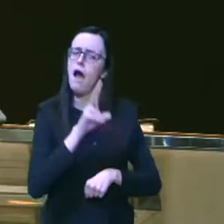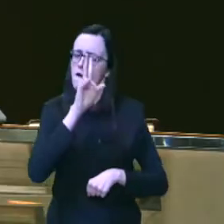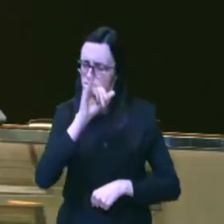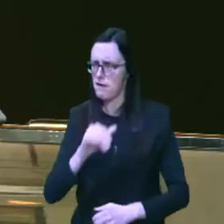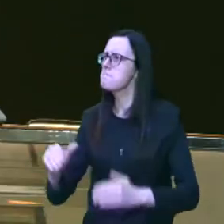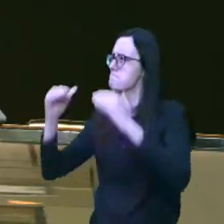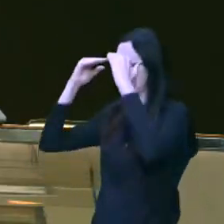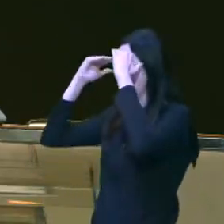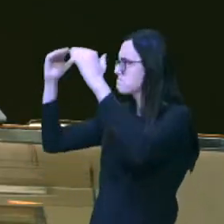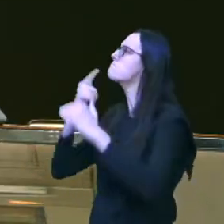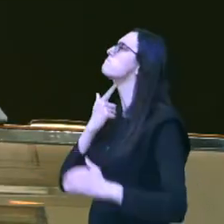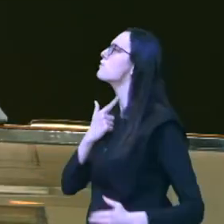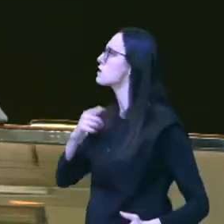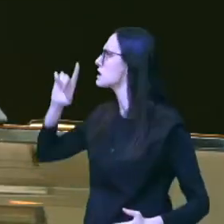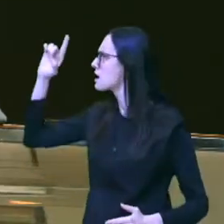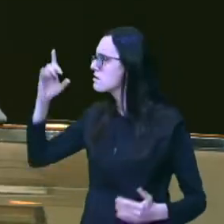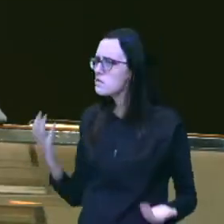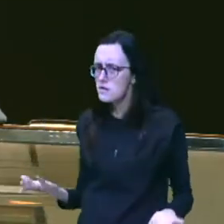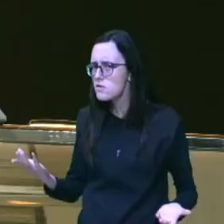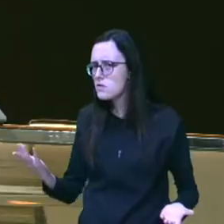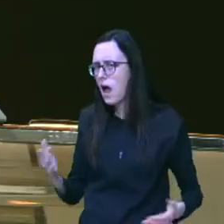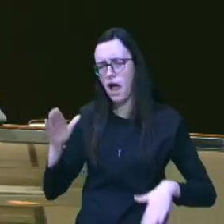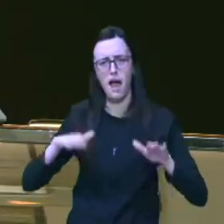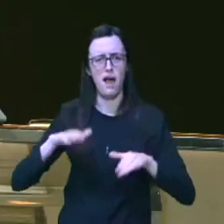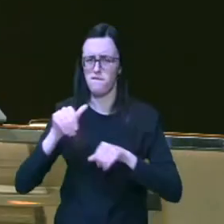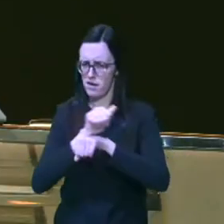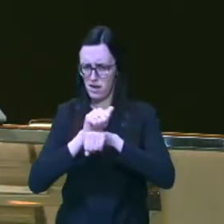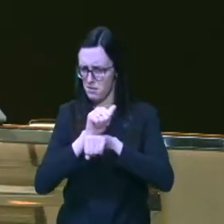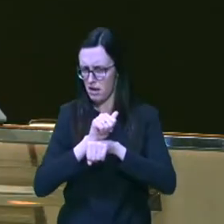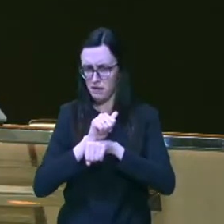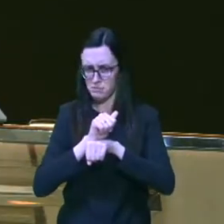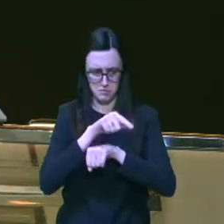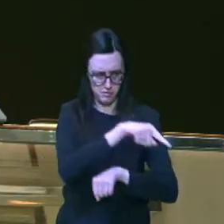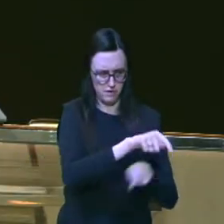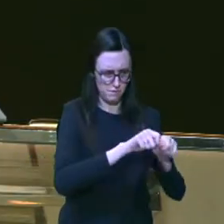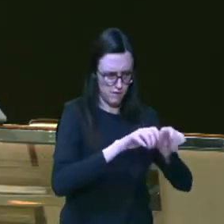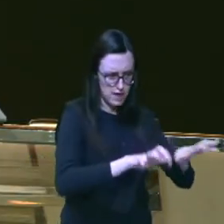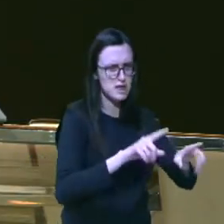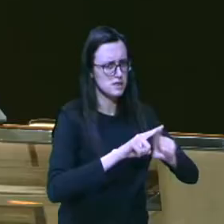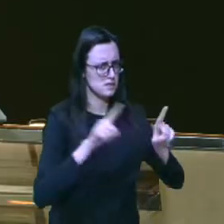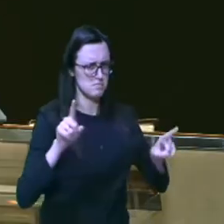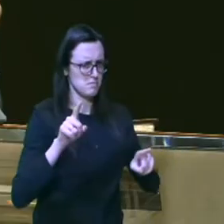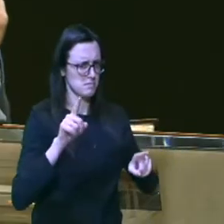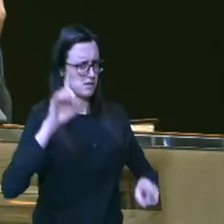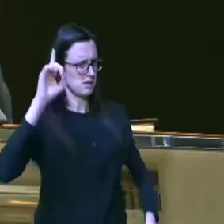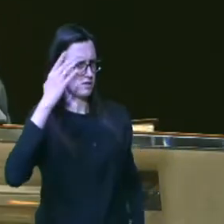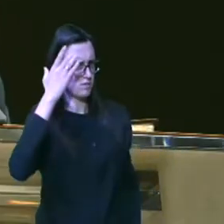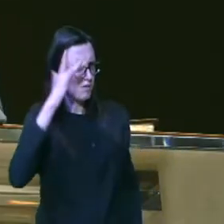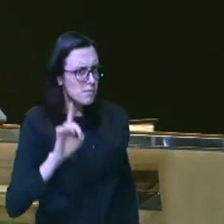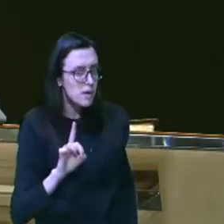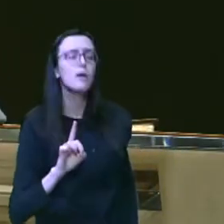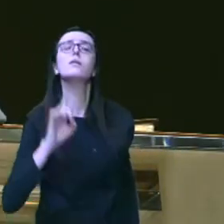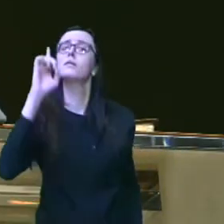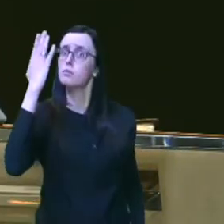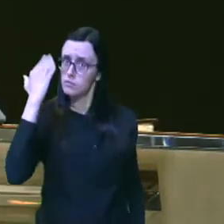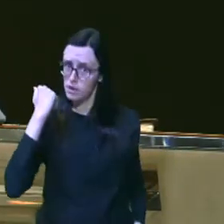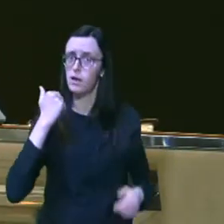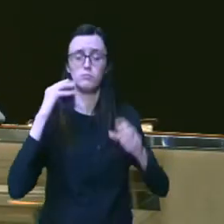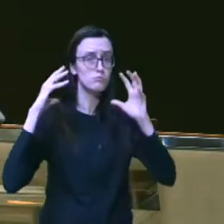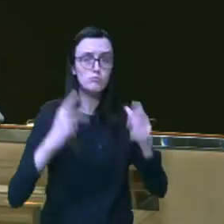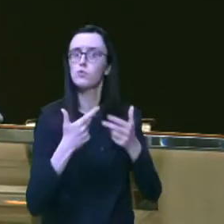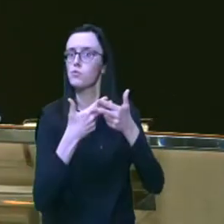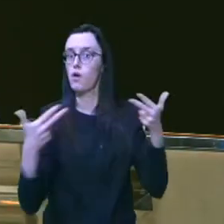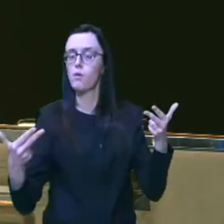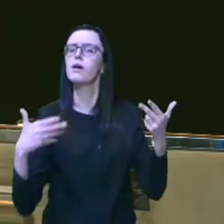a vontade do Senhor será que ele não sabia claro que sabia porque Deus sabe todas as coisas e aí veio então o